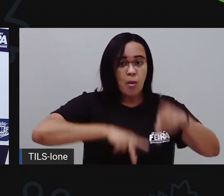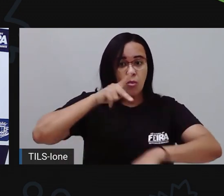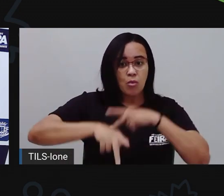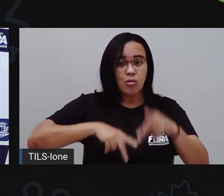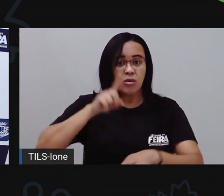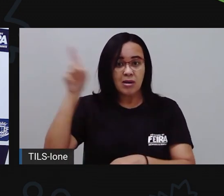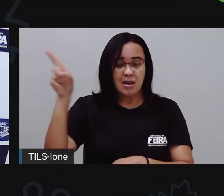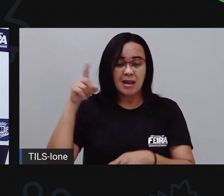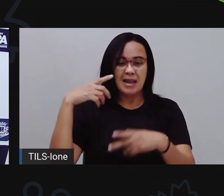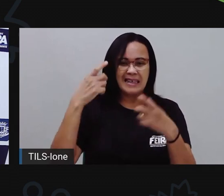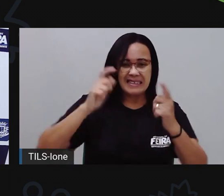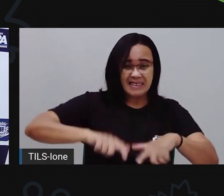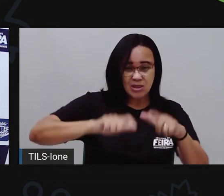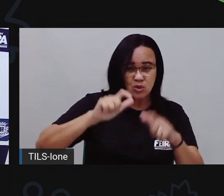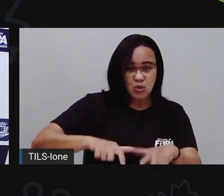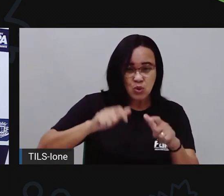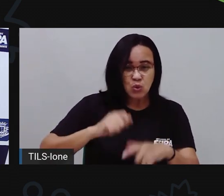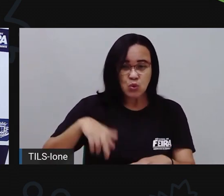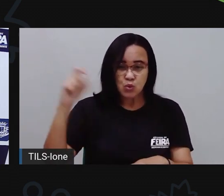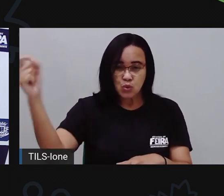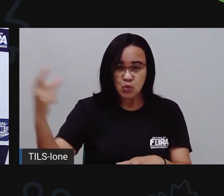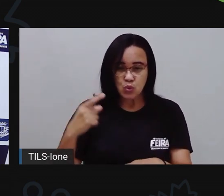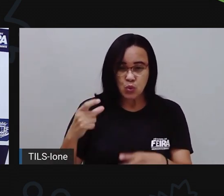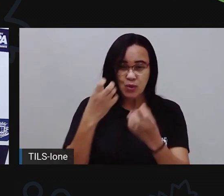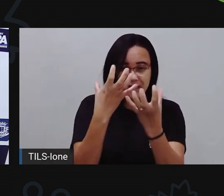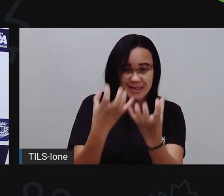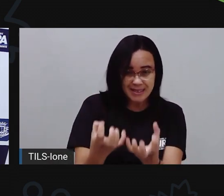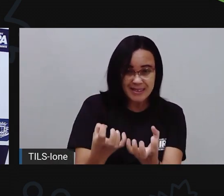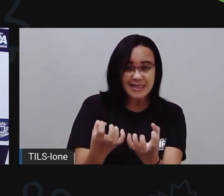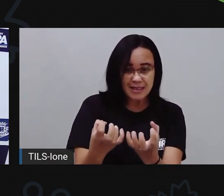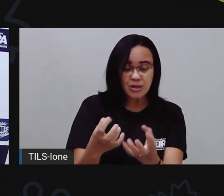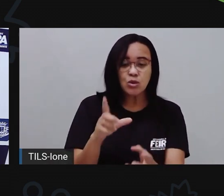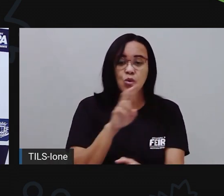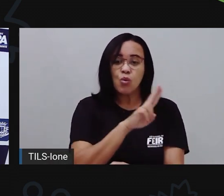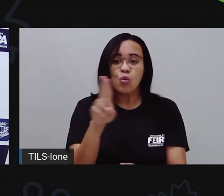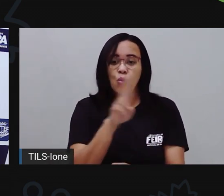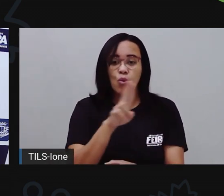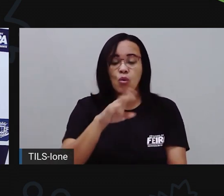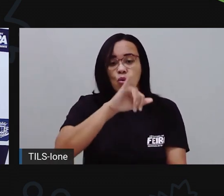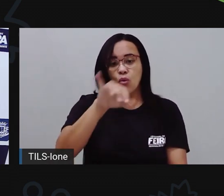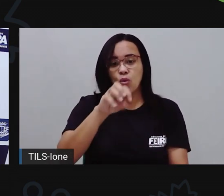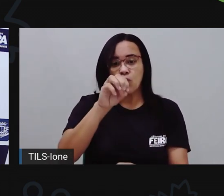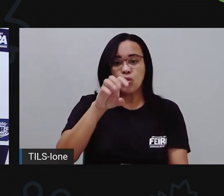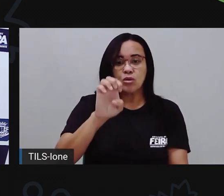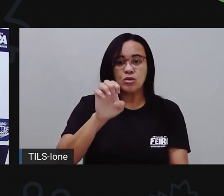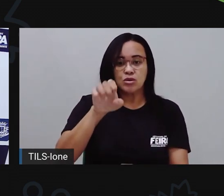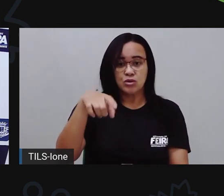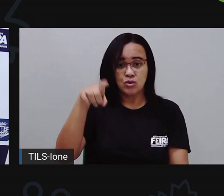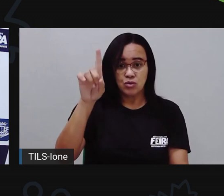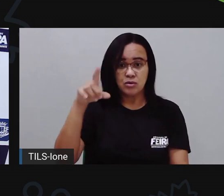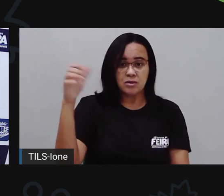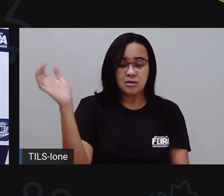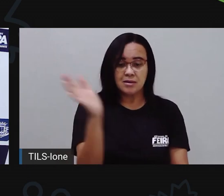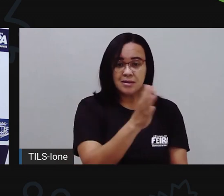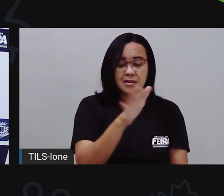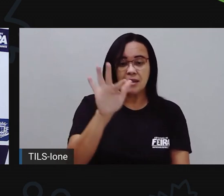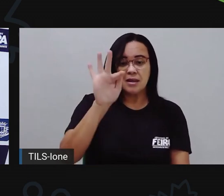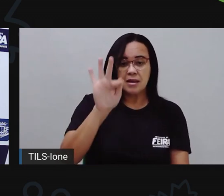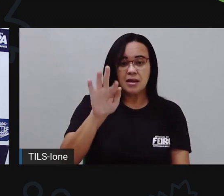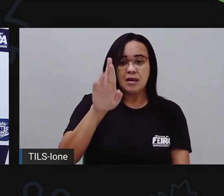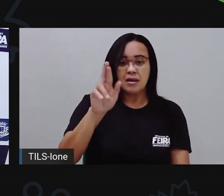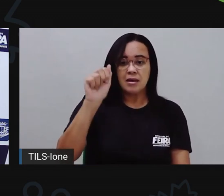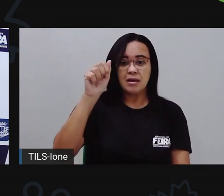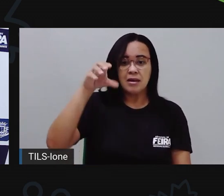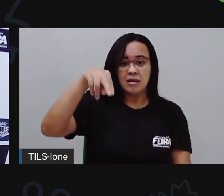Francisco. E esse aqui... Deixa eu tentar mudar aqui o... aqui. É...